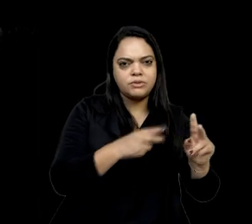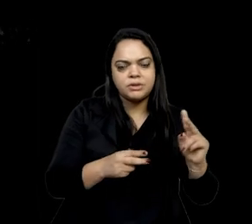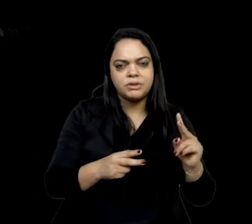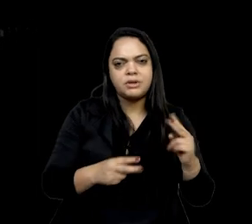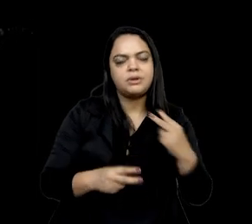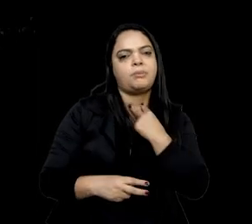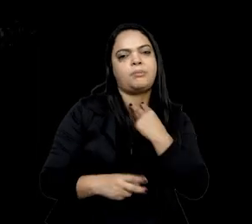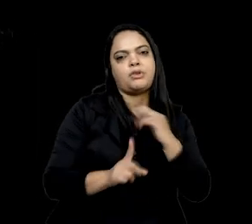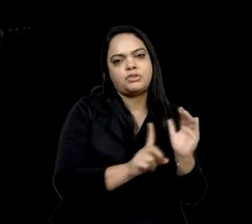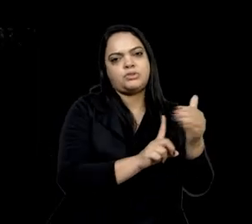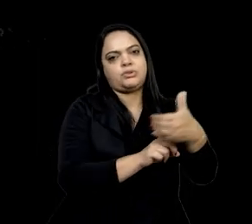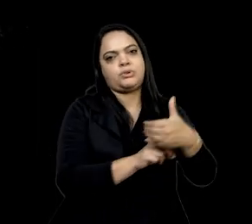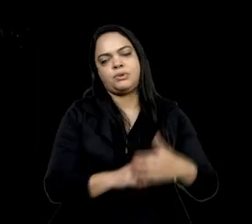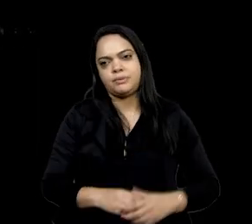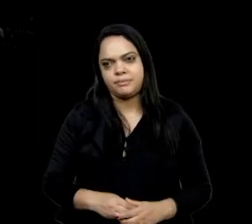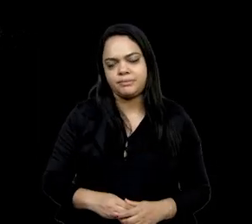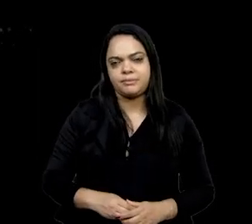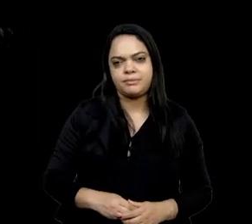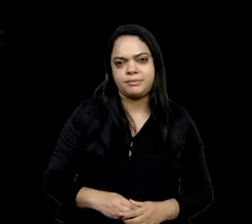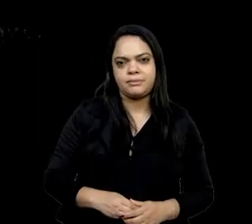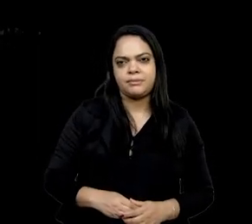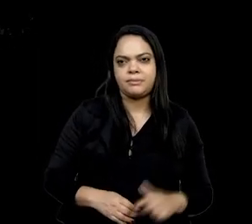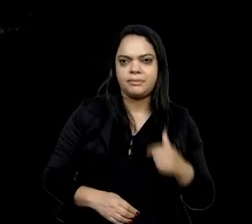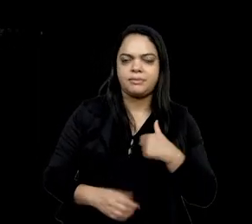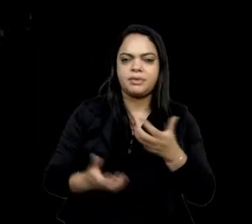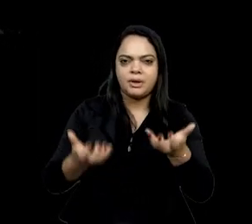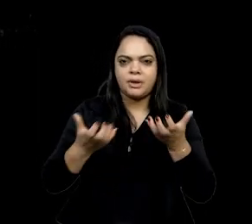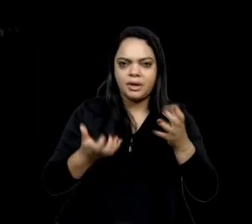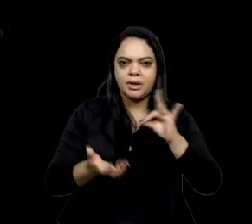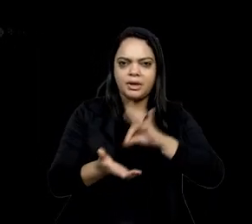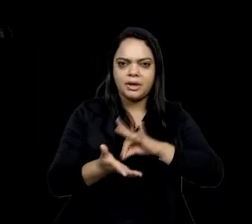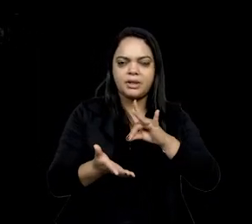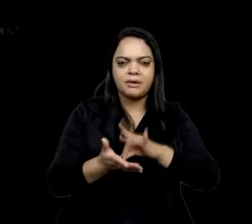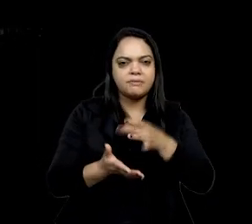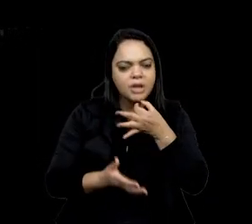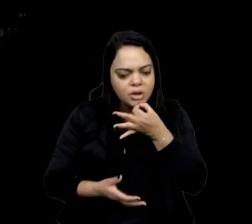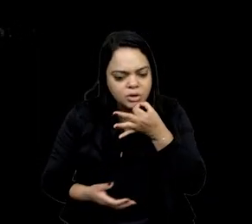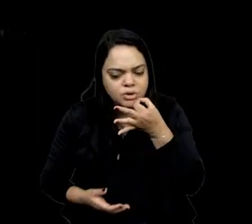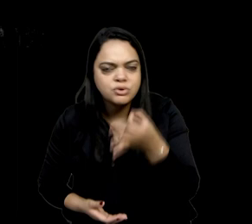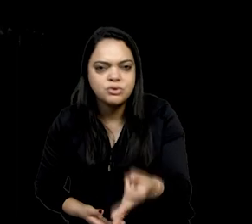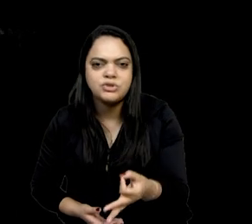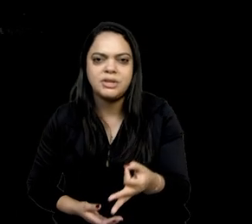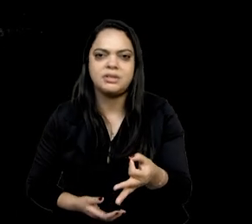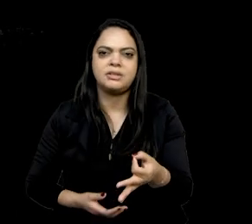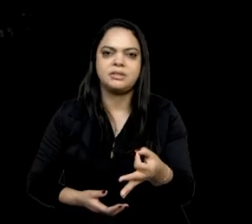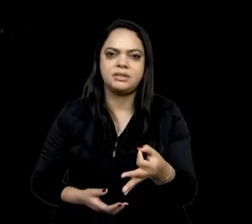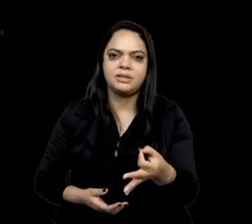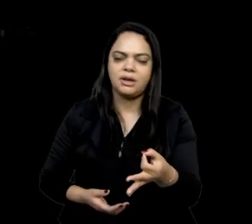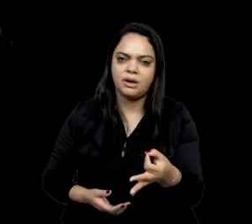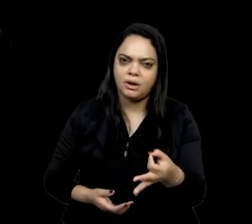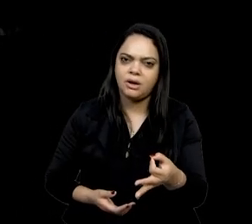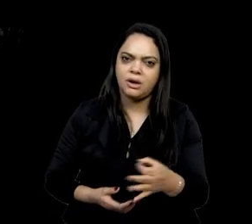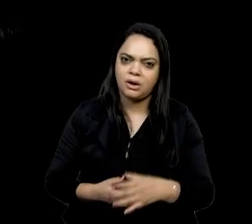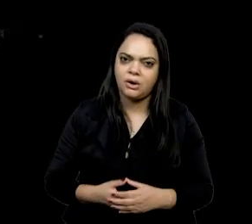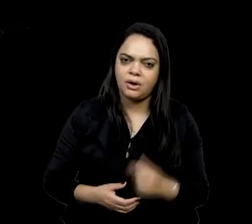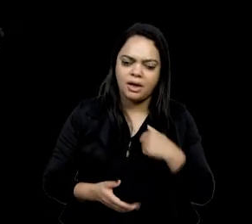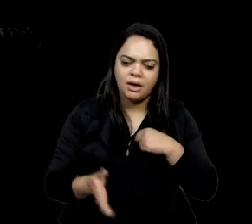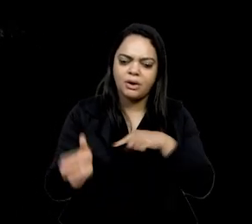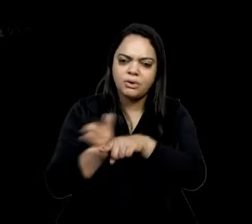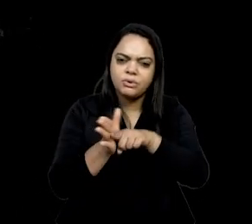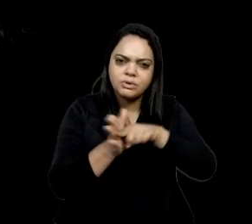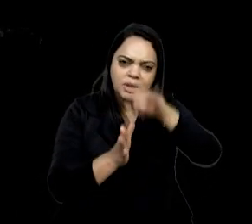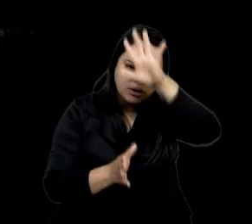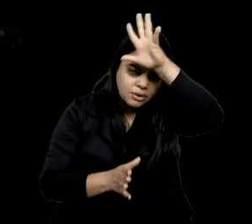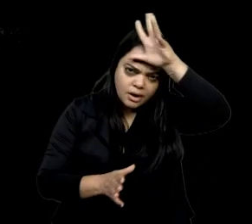E eu queria, na verdade, fazer uma sugestão que eu tenho estudado bastante a Amazônia e percebido